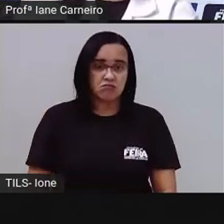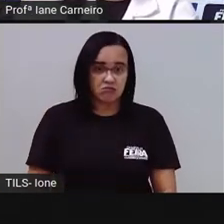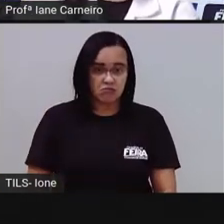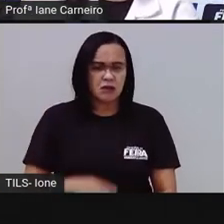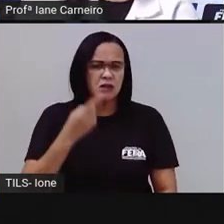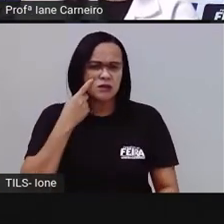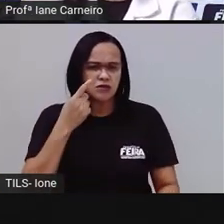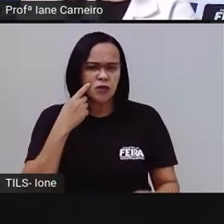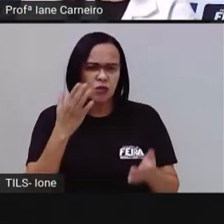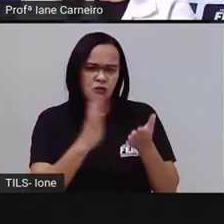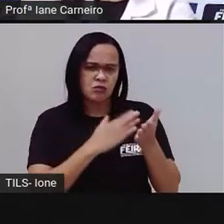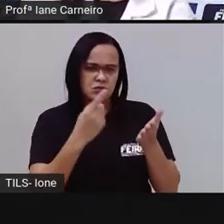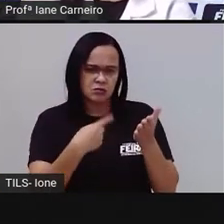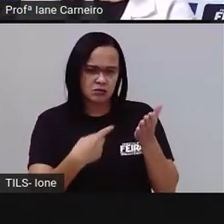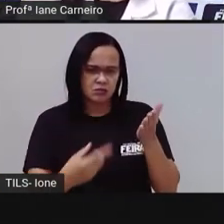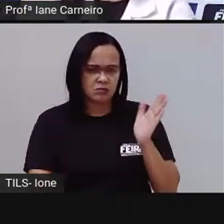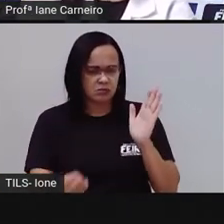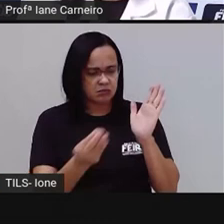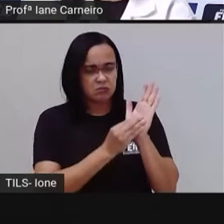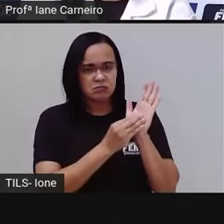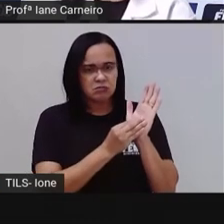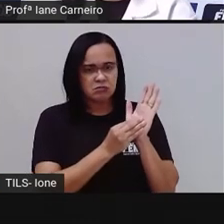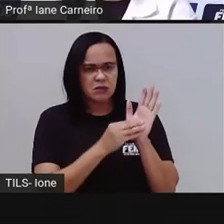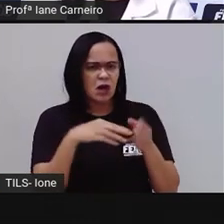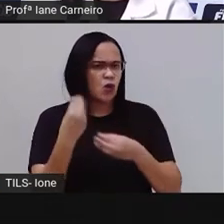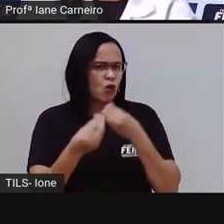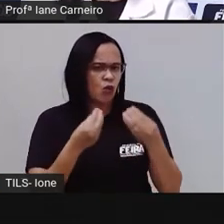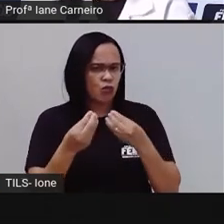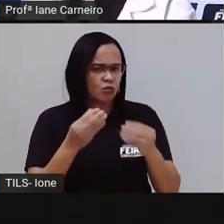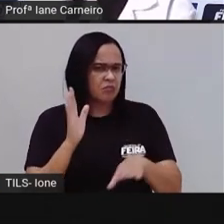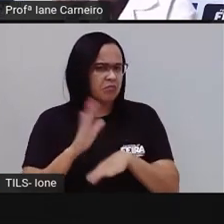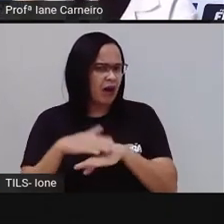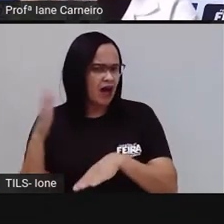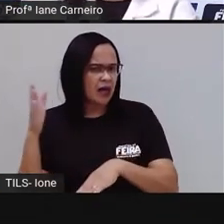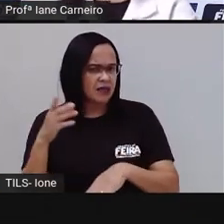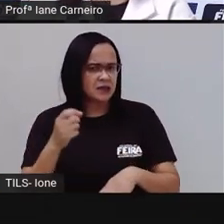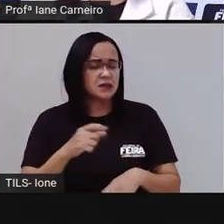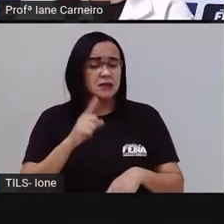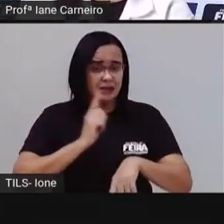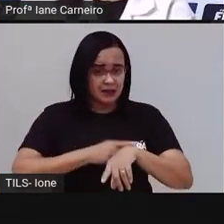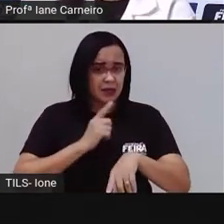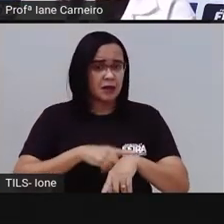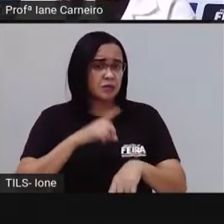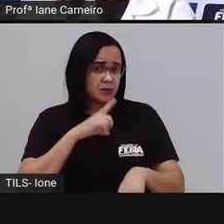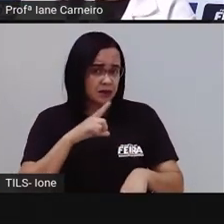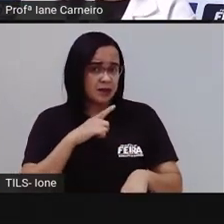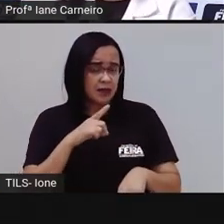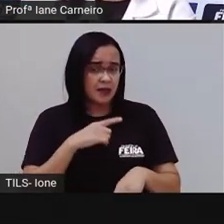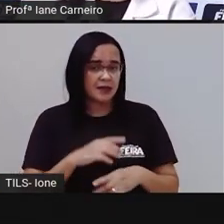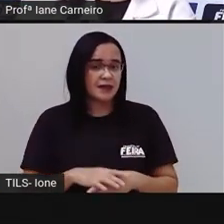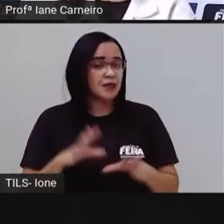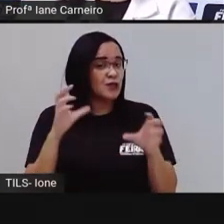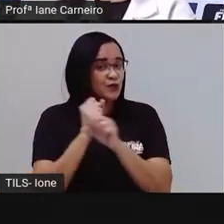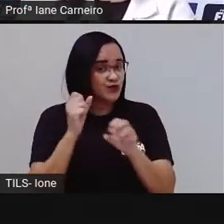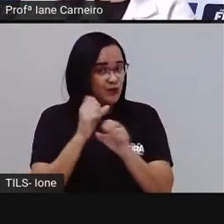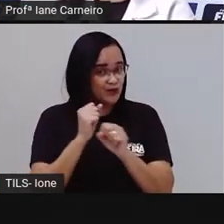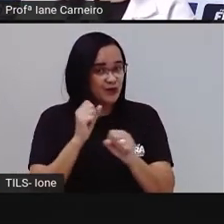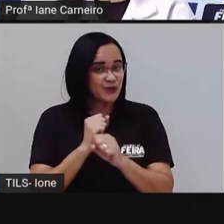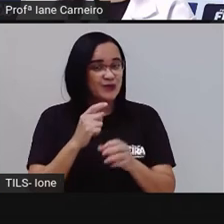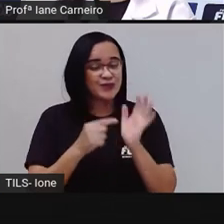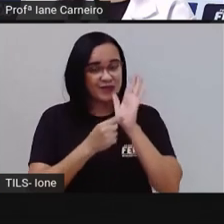Quanto tempo a mais tem? Né? Treze anos. Tem quanto tempo a mais que cinco? Faz as continhas aí para a Pro.